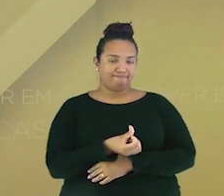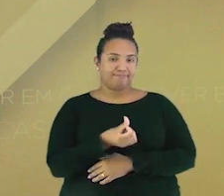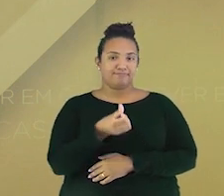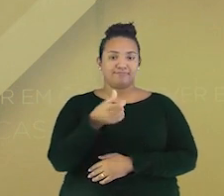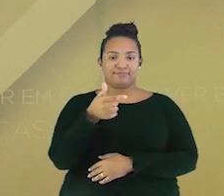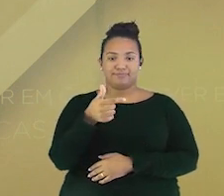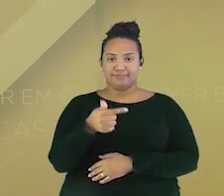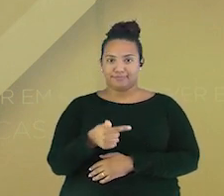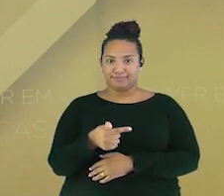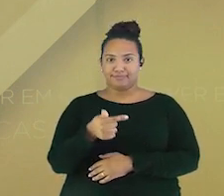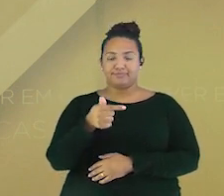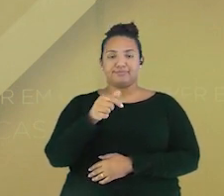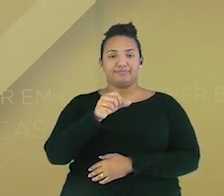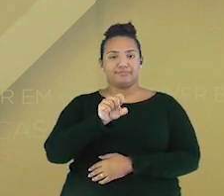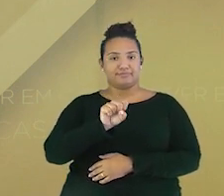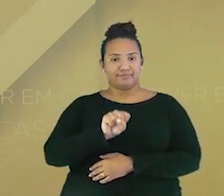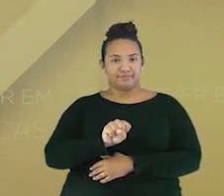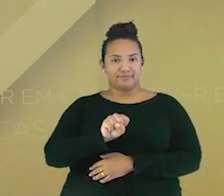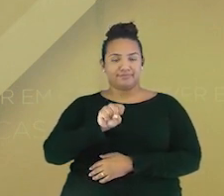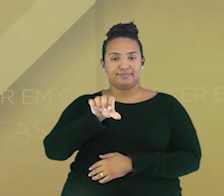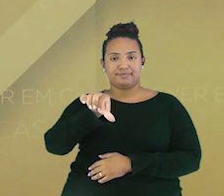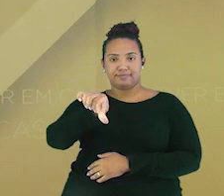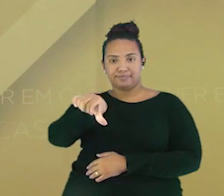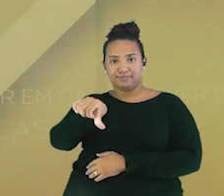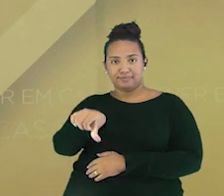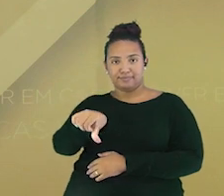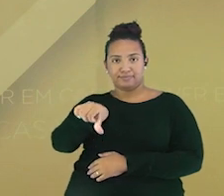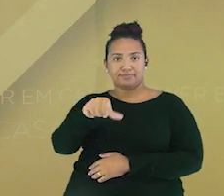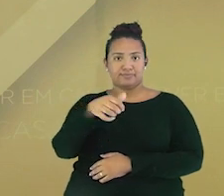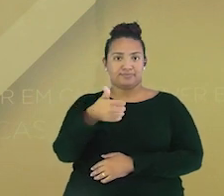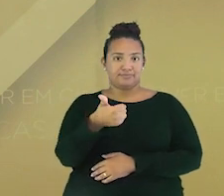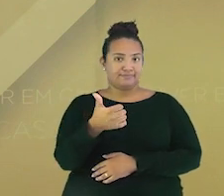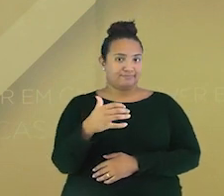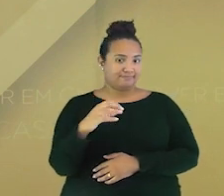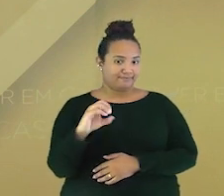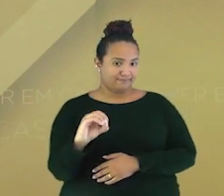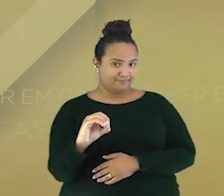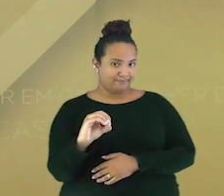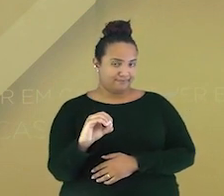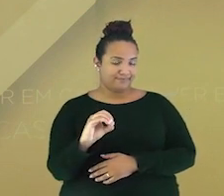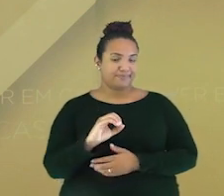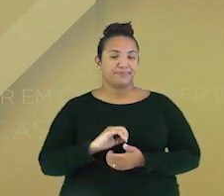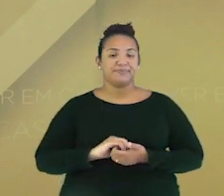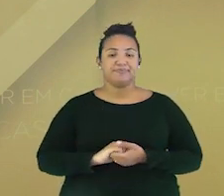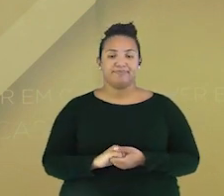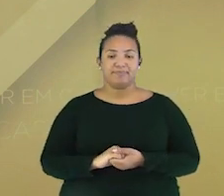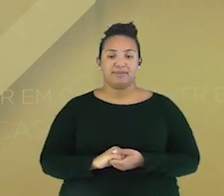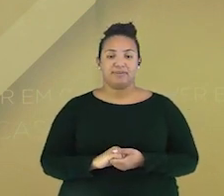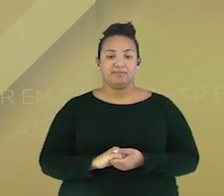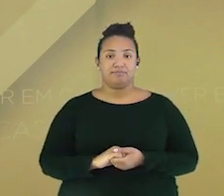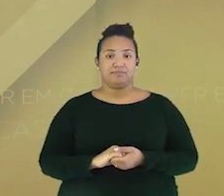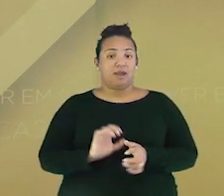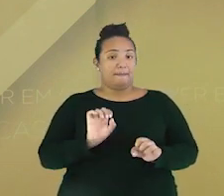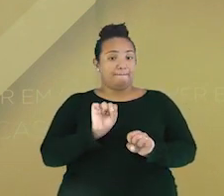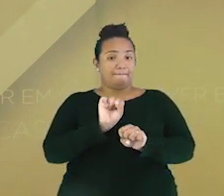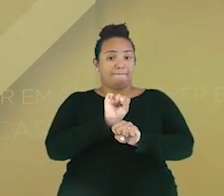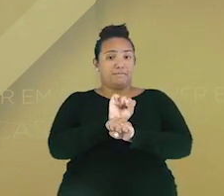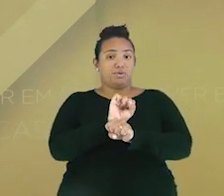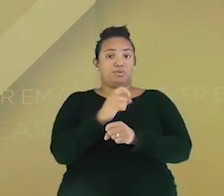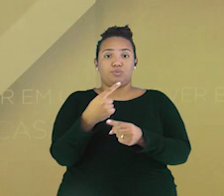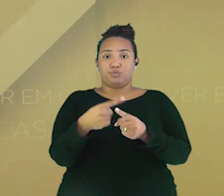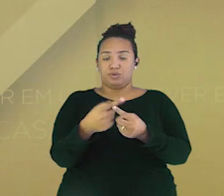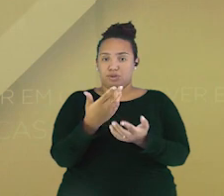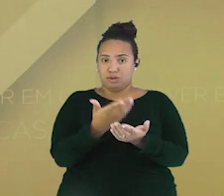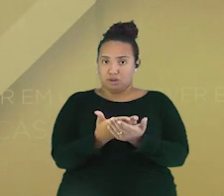seis, sete, oito, nove, dez. Paramos aqui, porque nesta aula